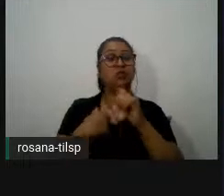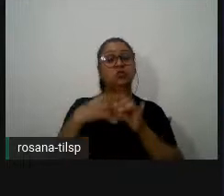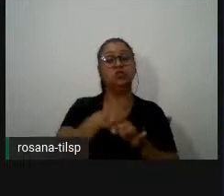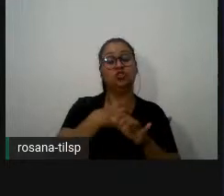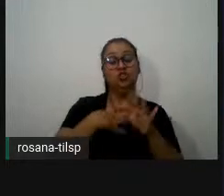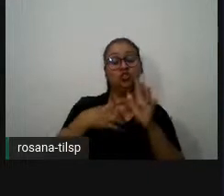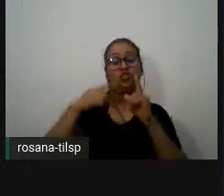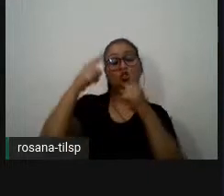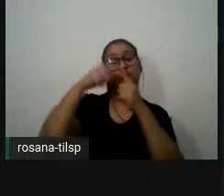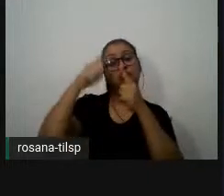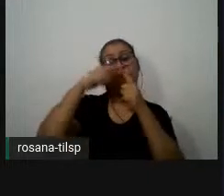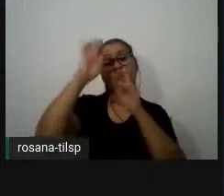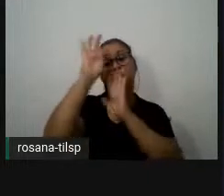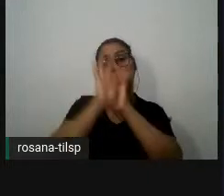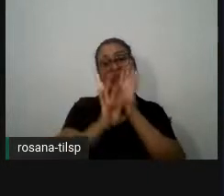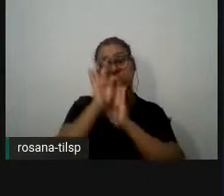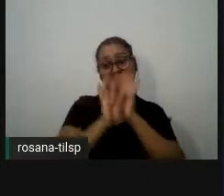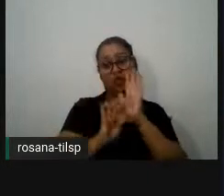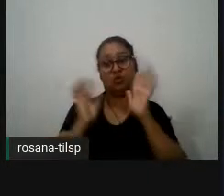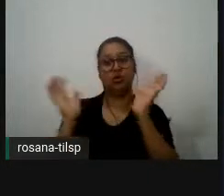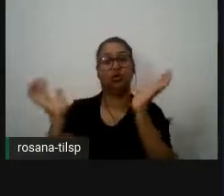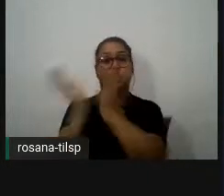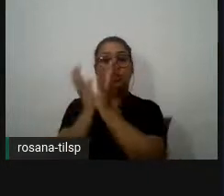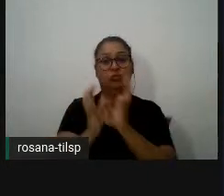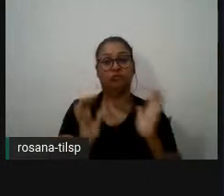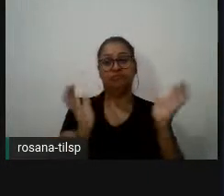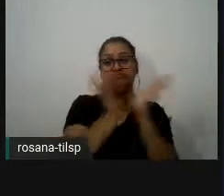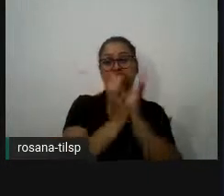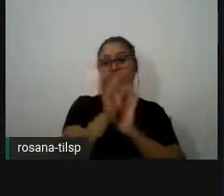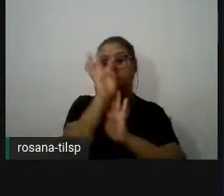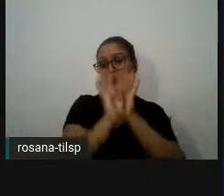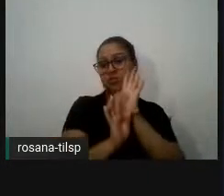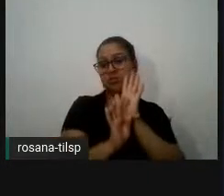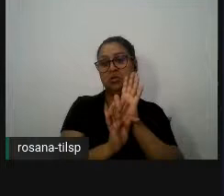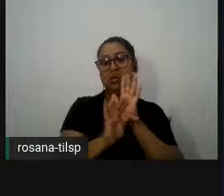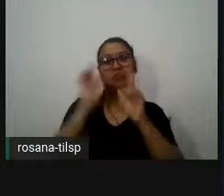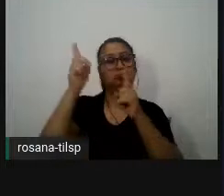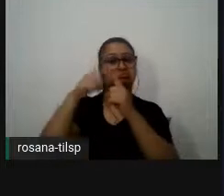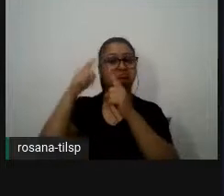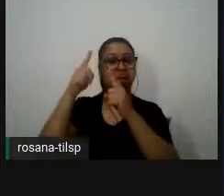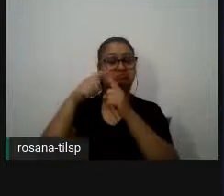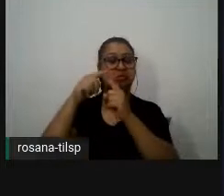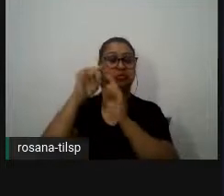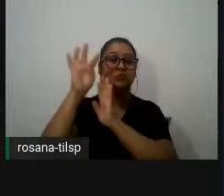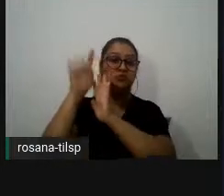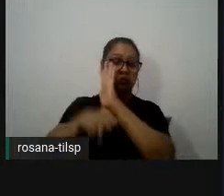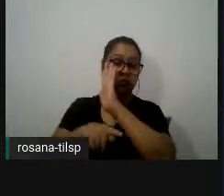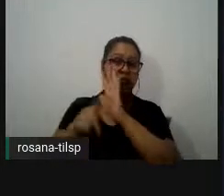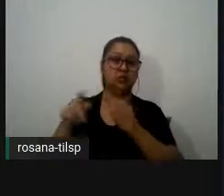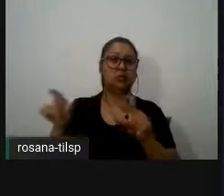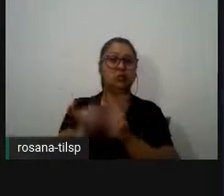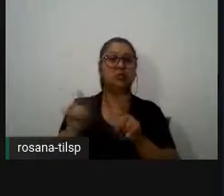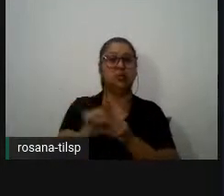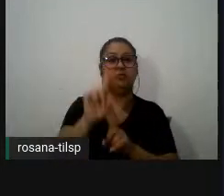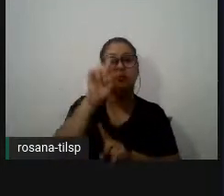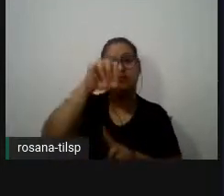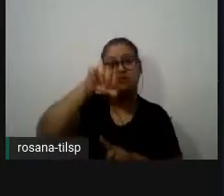e eu aqui estou esta noção de espécie de texto estou a recuperar do Broncard da obra de 1999